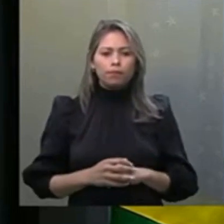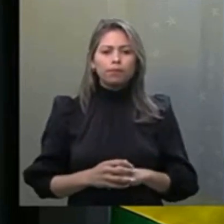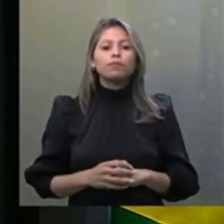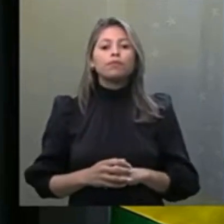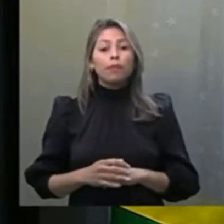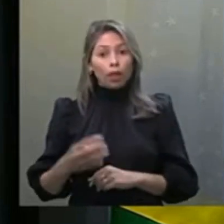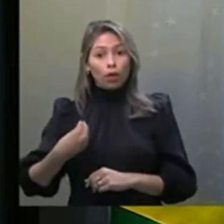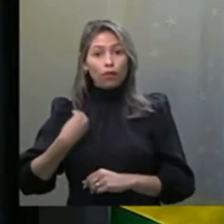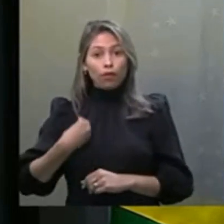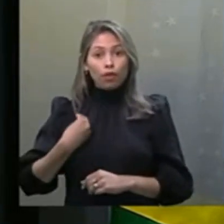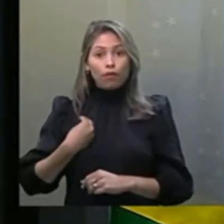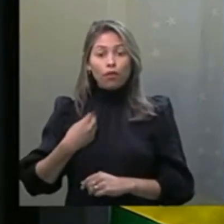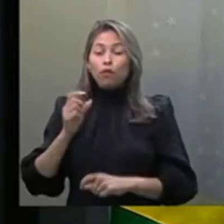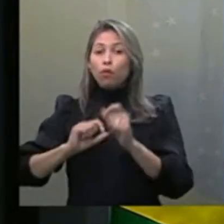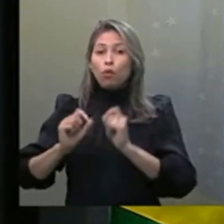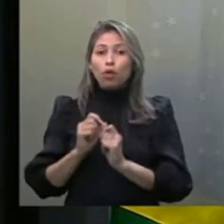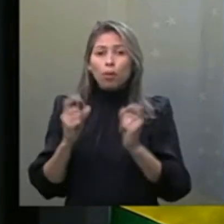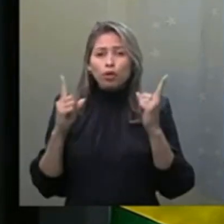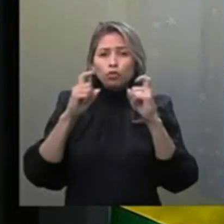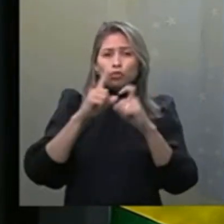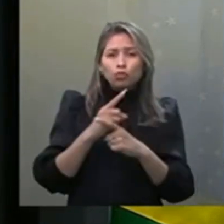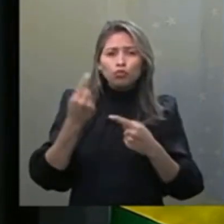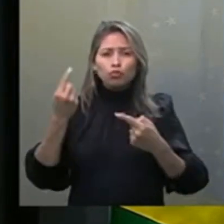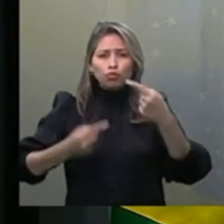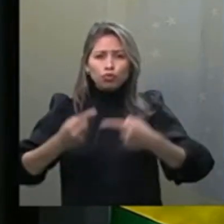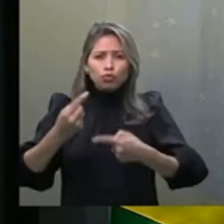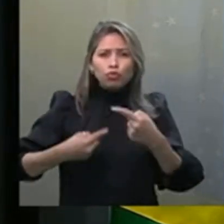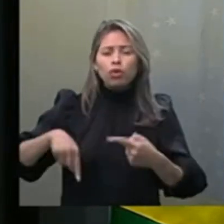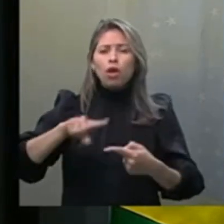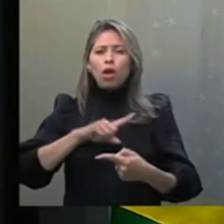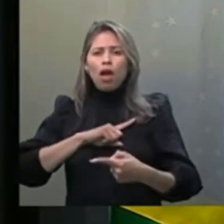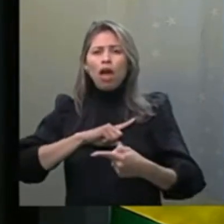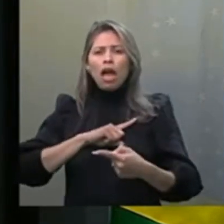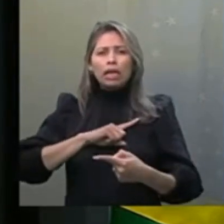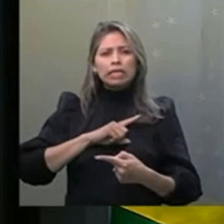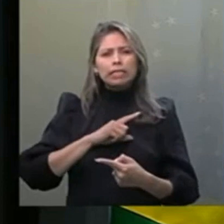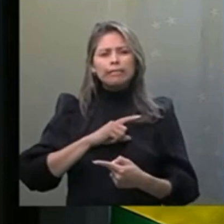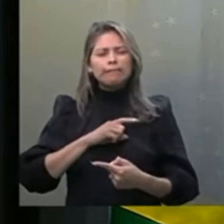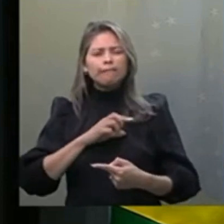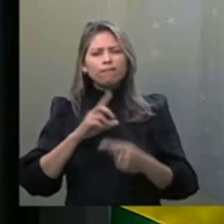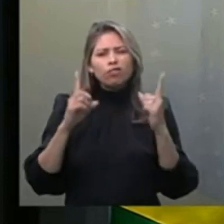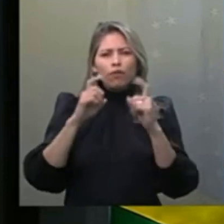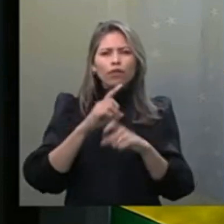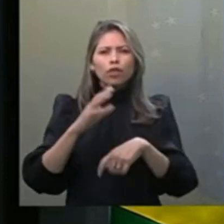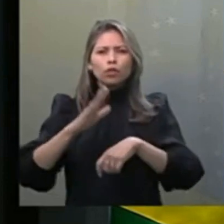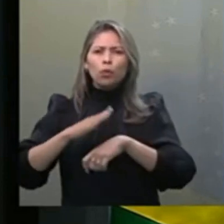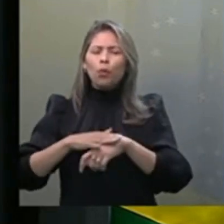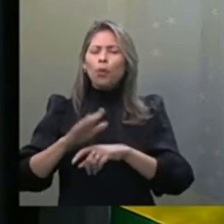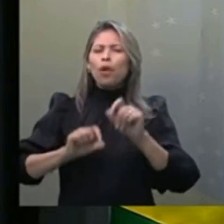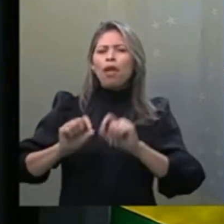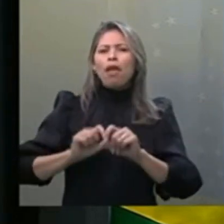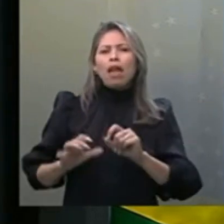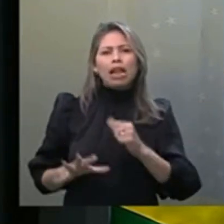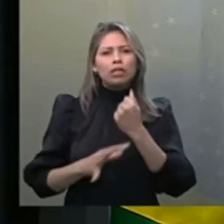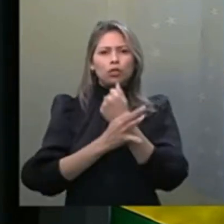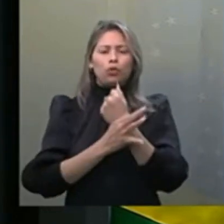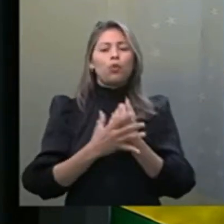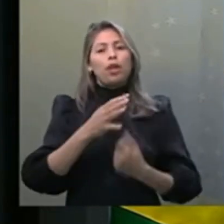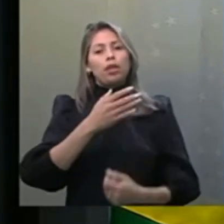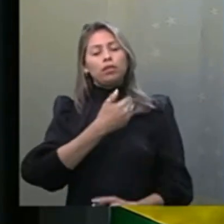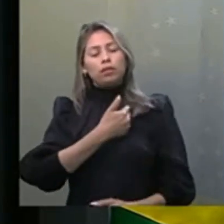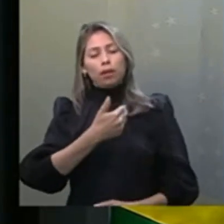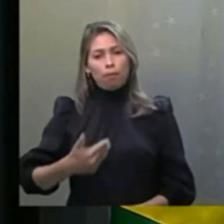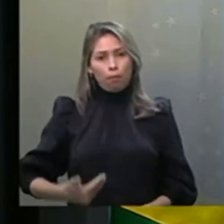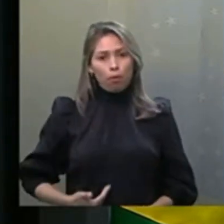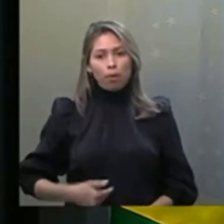Vivemos uma crise aguda e crônica de segurança pública, não apenas no meu Estado do Ceará,